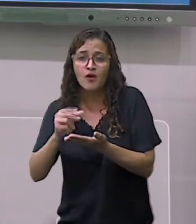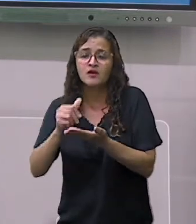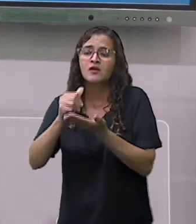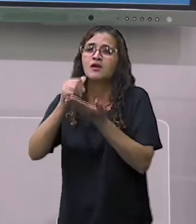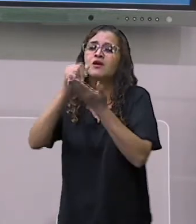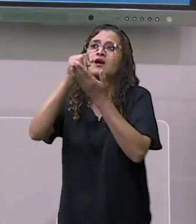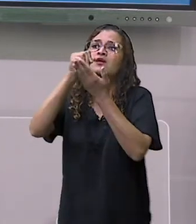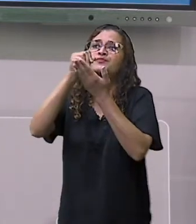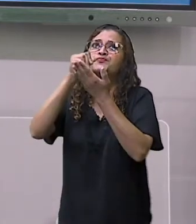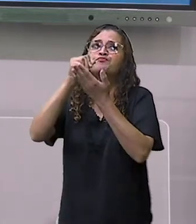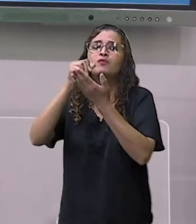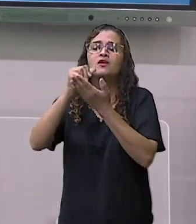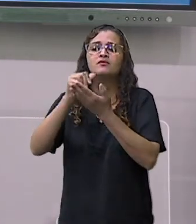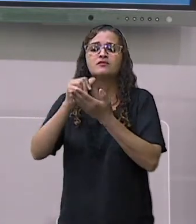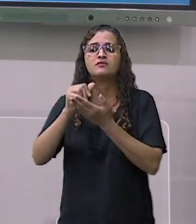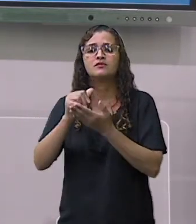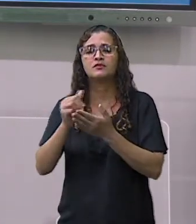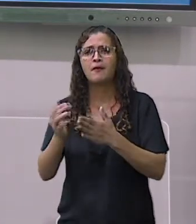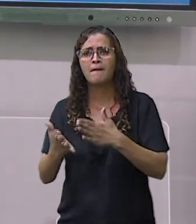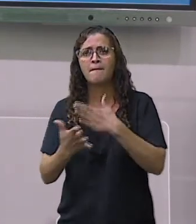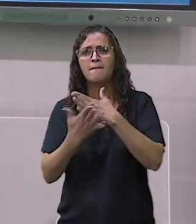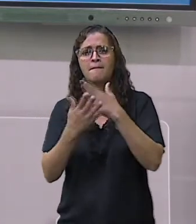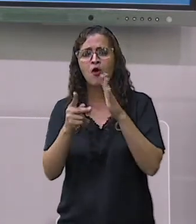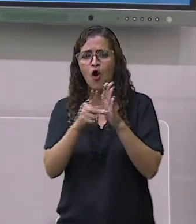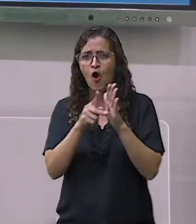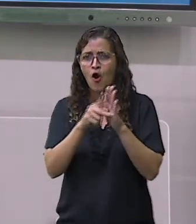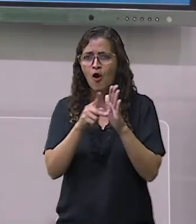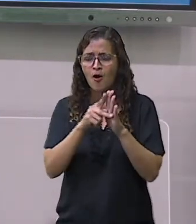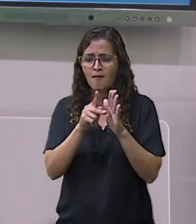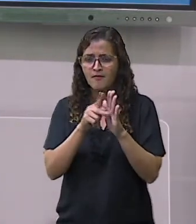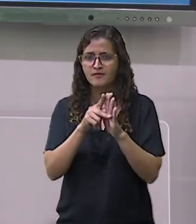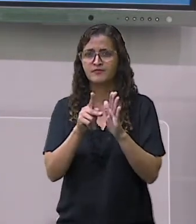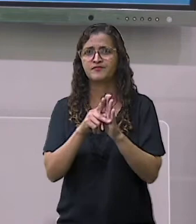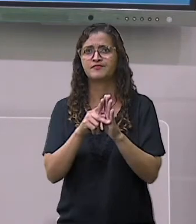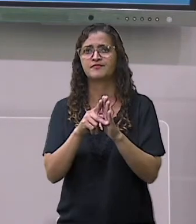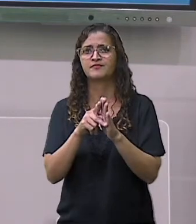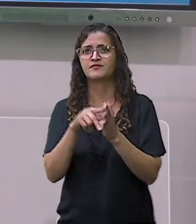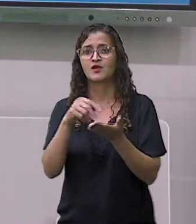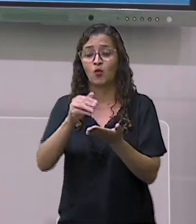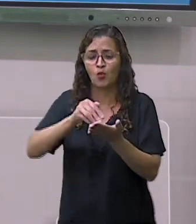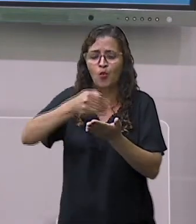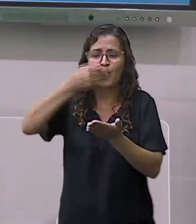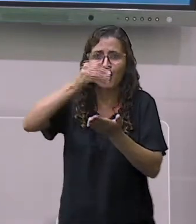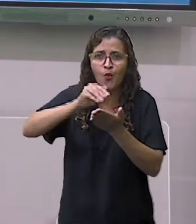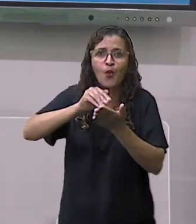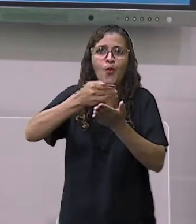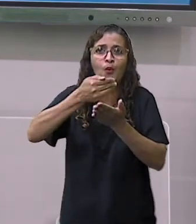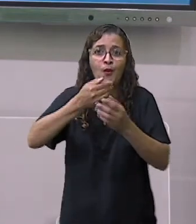flora intestinal e ele é indicado pela medicina.